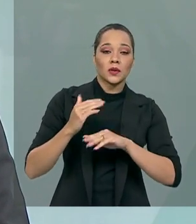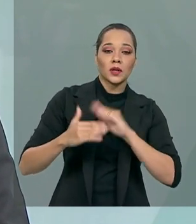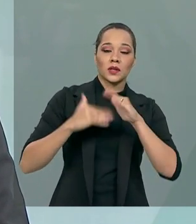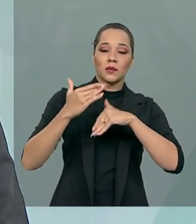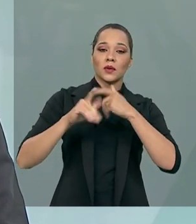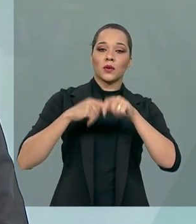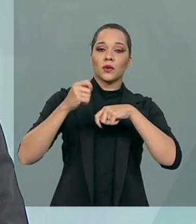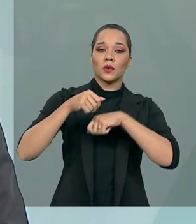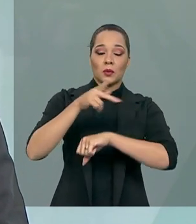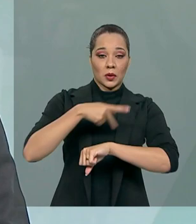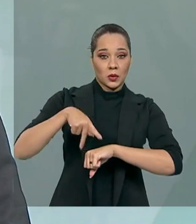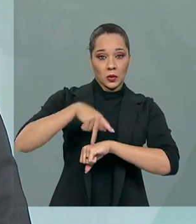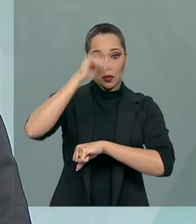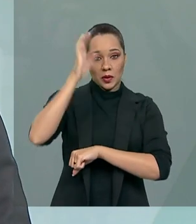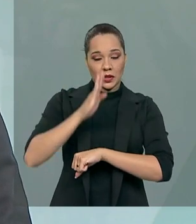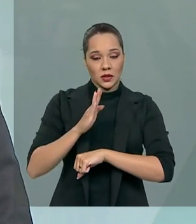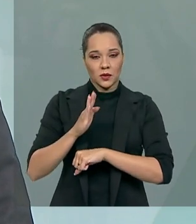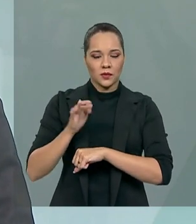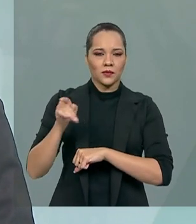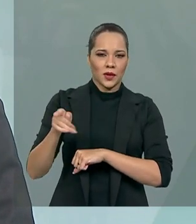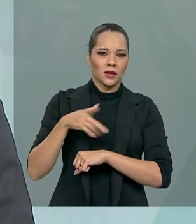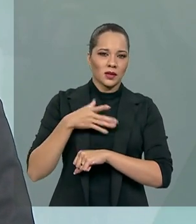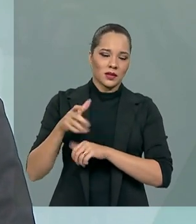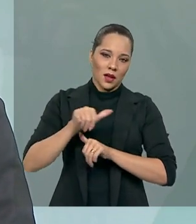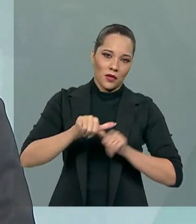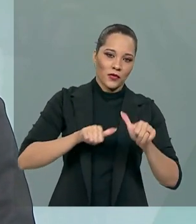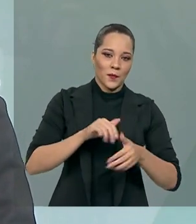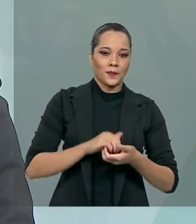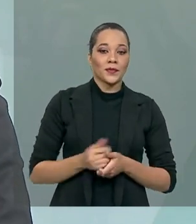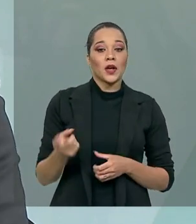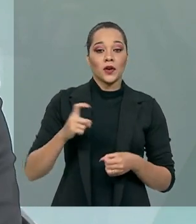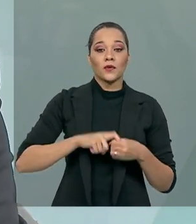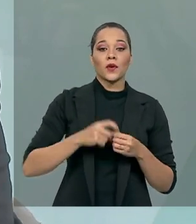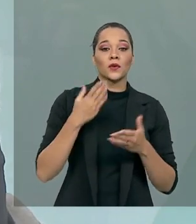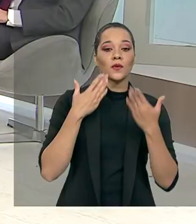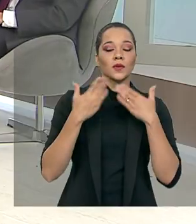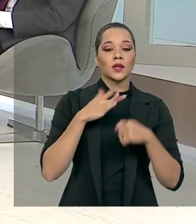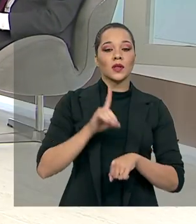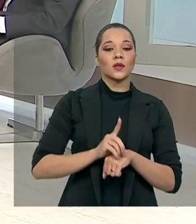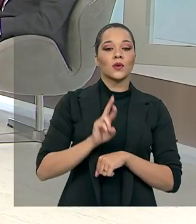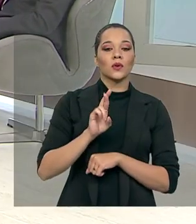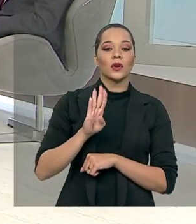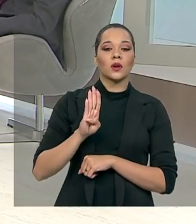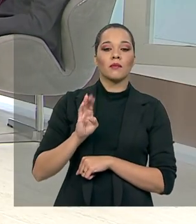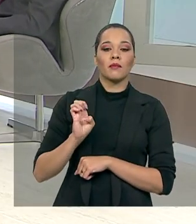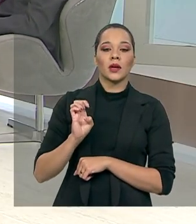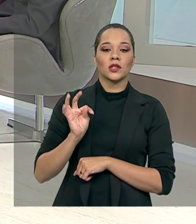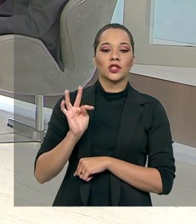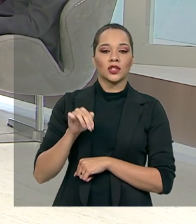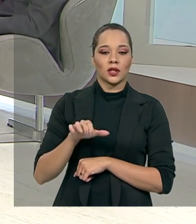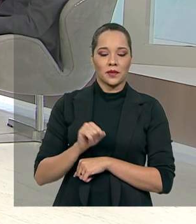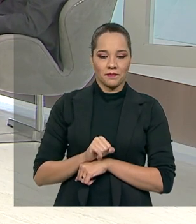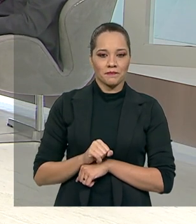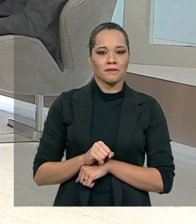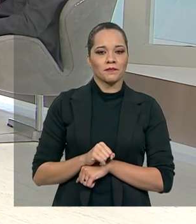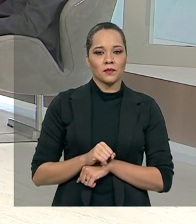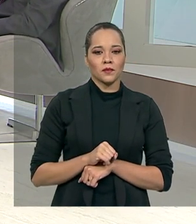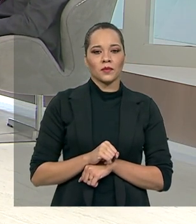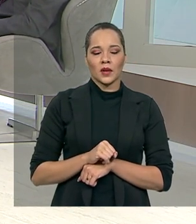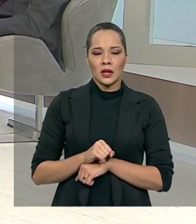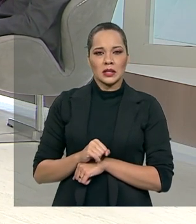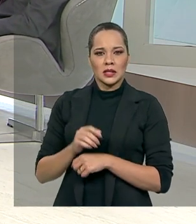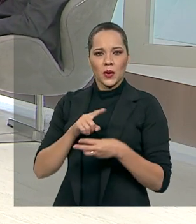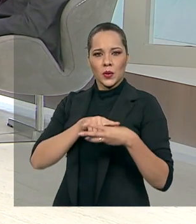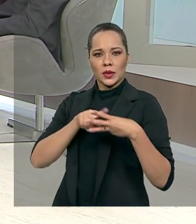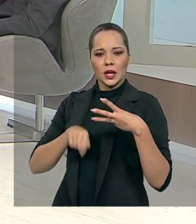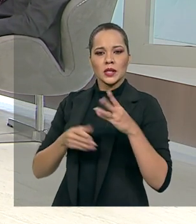do país diante dessa reforma. E eu retomo esse bloco conversando com a doutora Bettina. Doutora Bettina, são três propostas que estão